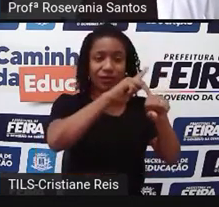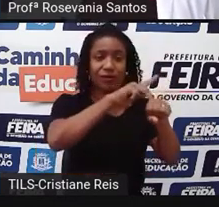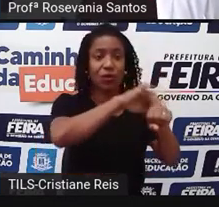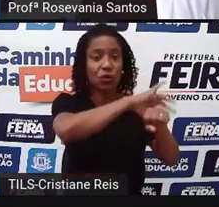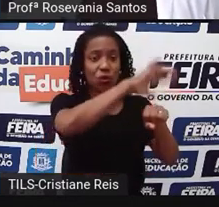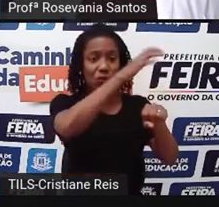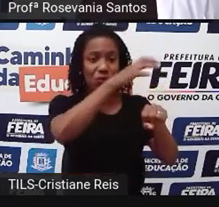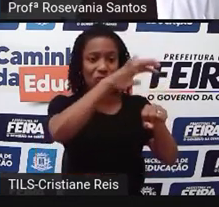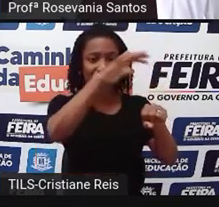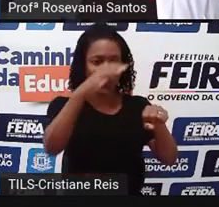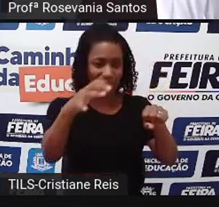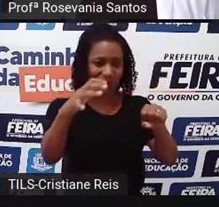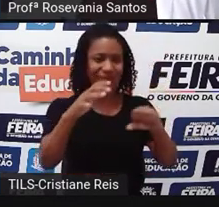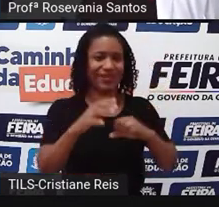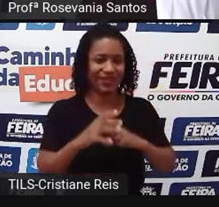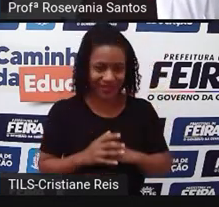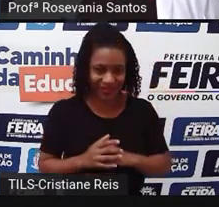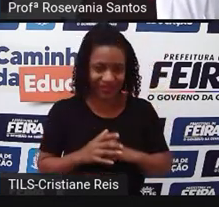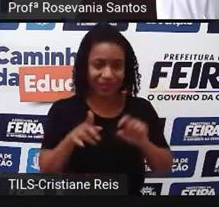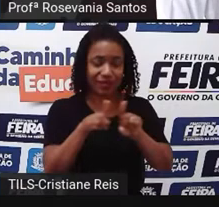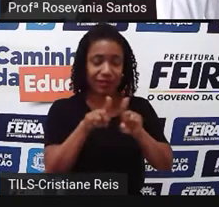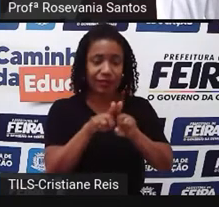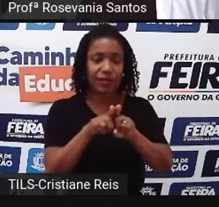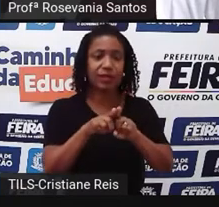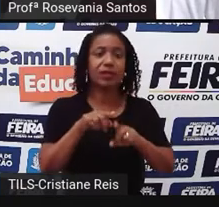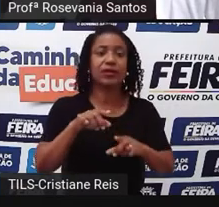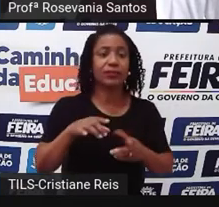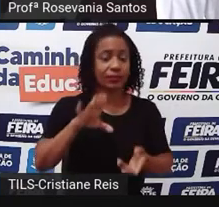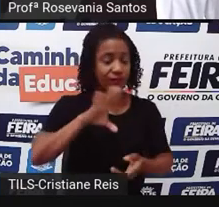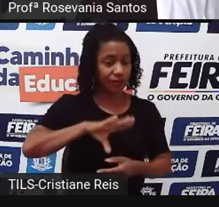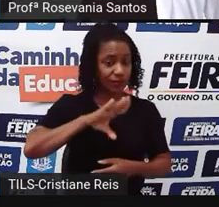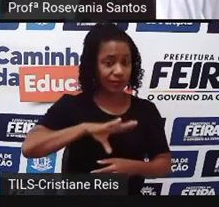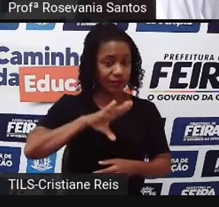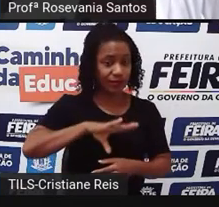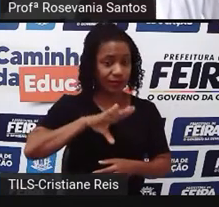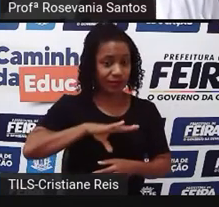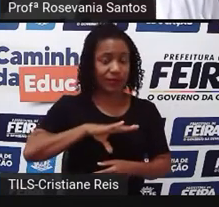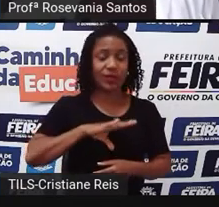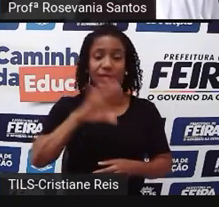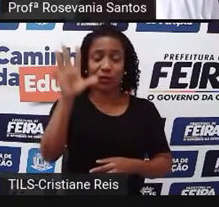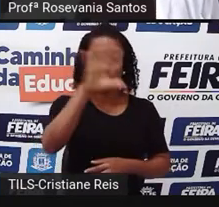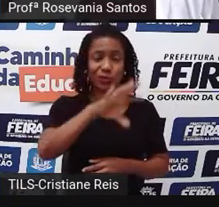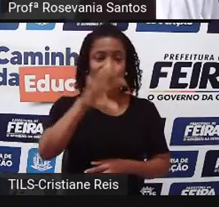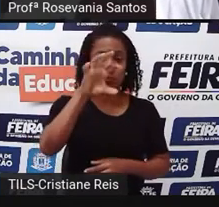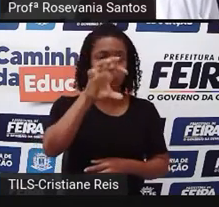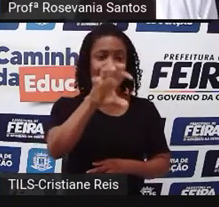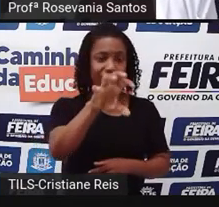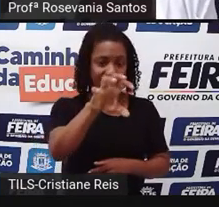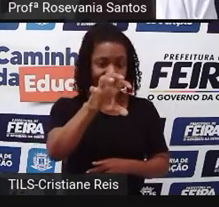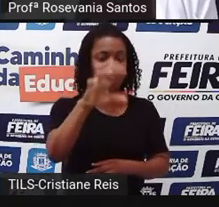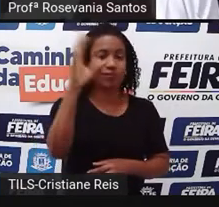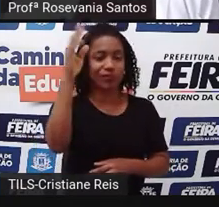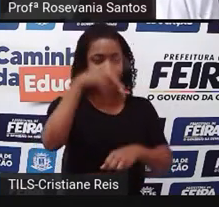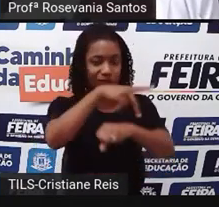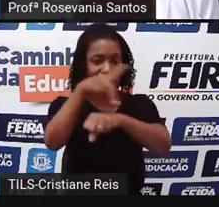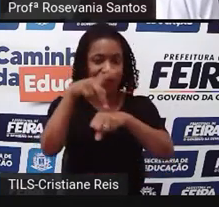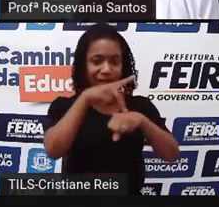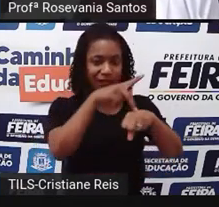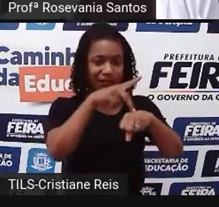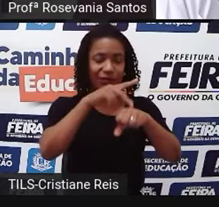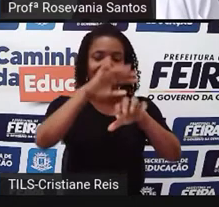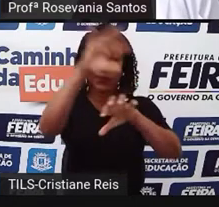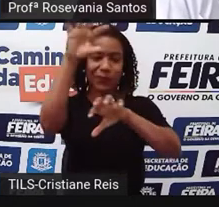e também o próprio processo de colonização para a região central do país ajudou com que a gente tivesse esses